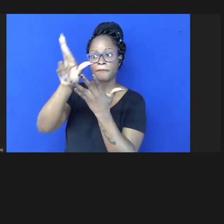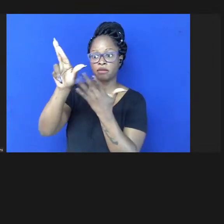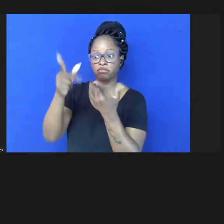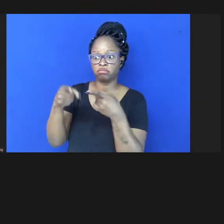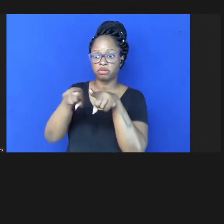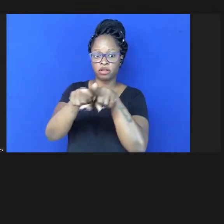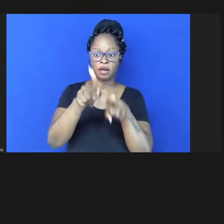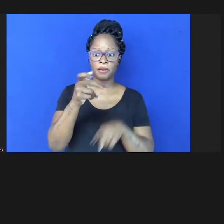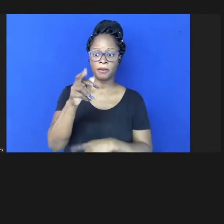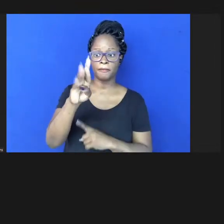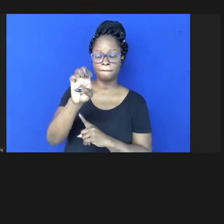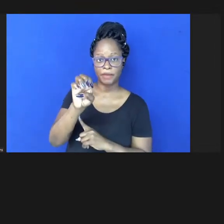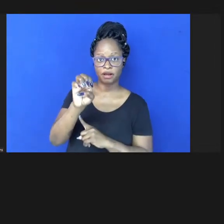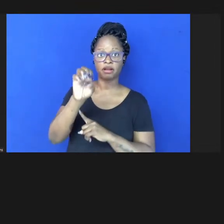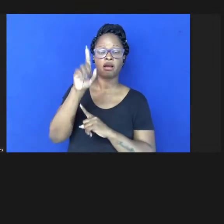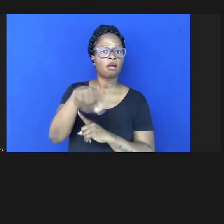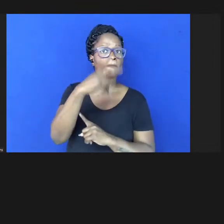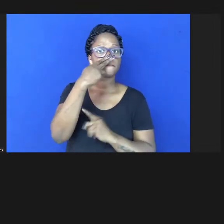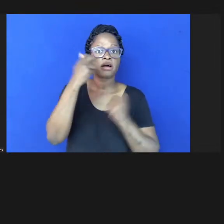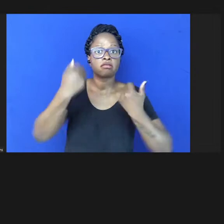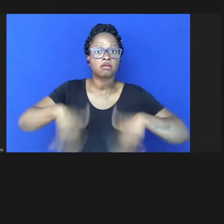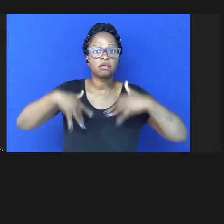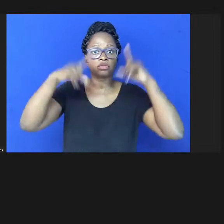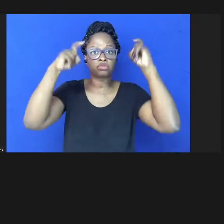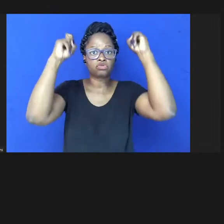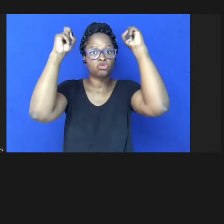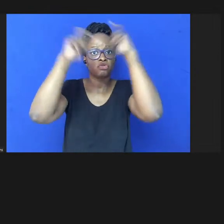tornando uma coisa extremamente difícil